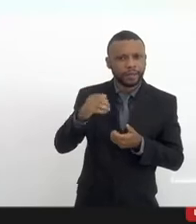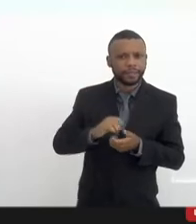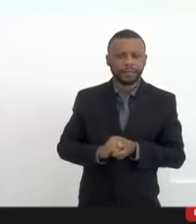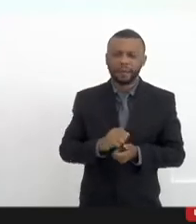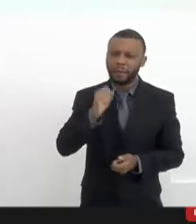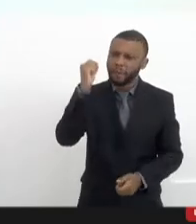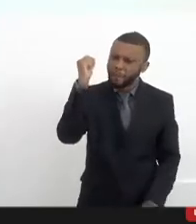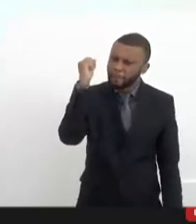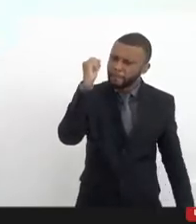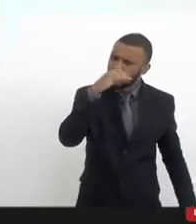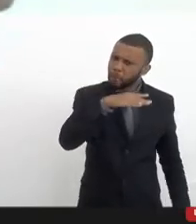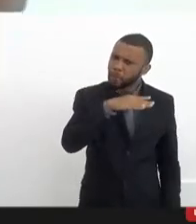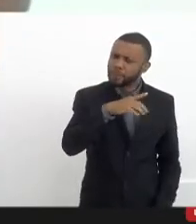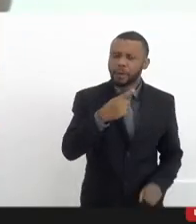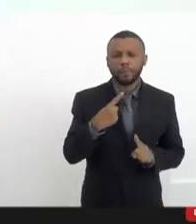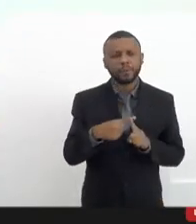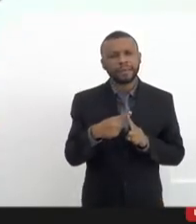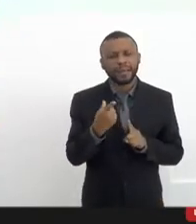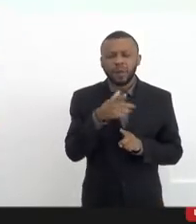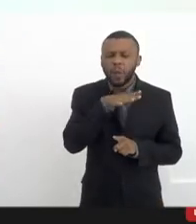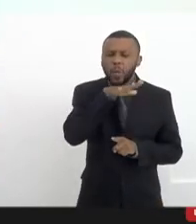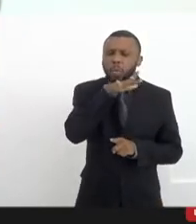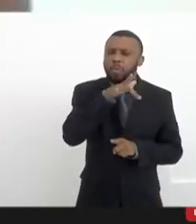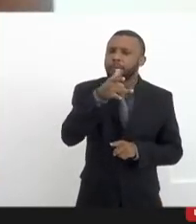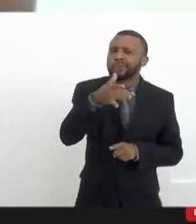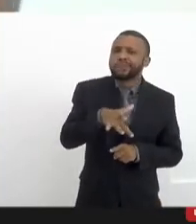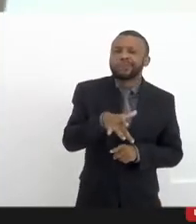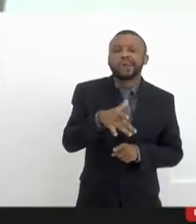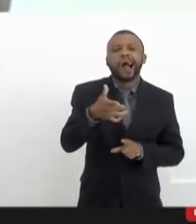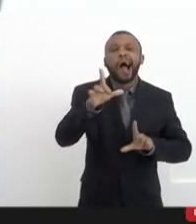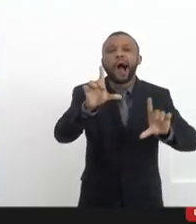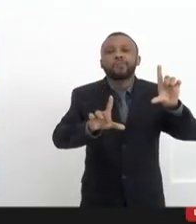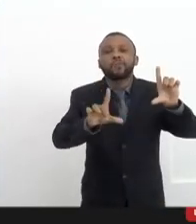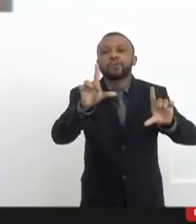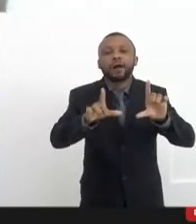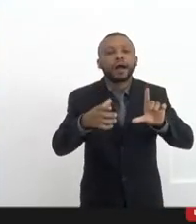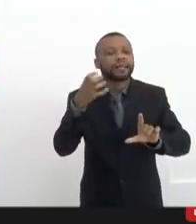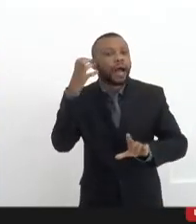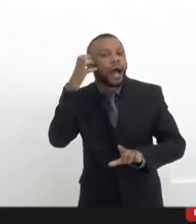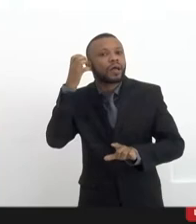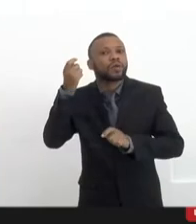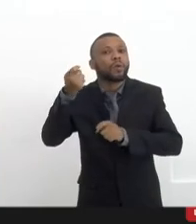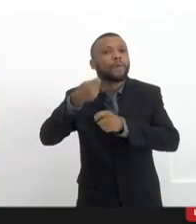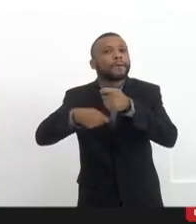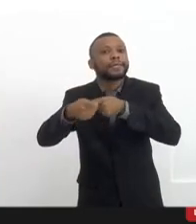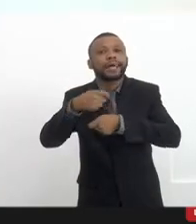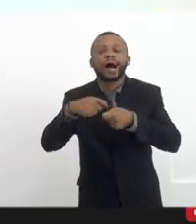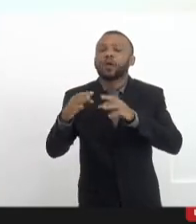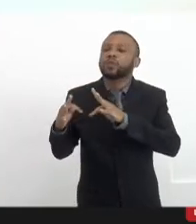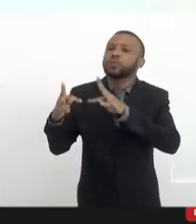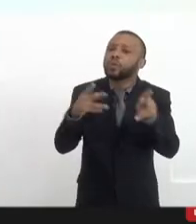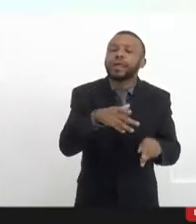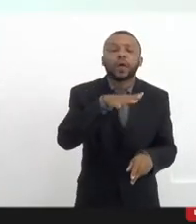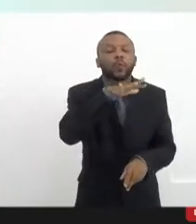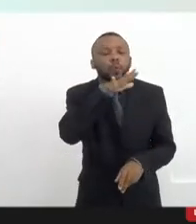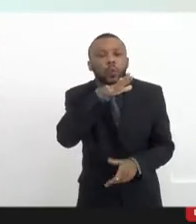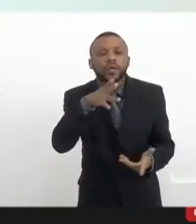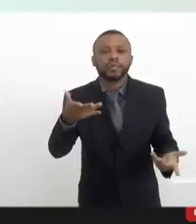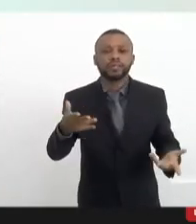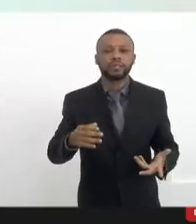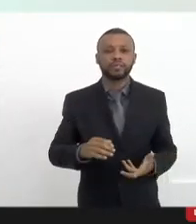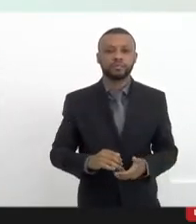estúpida, porque é muito ruim a programação da rádio comercial, sem exceção. É muito ruim.